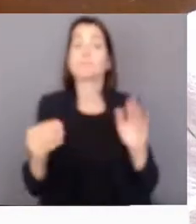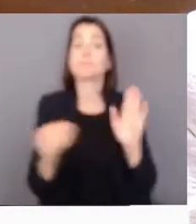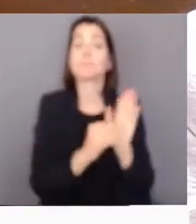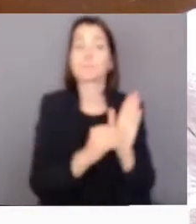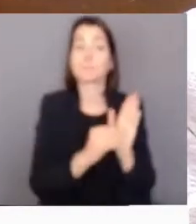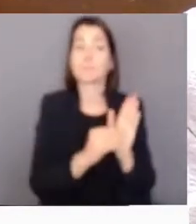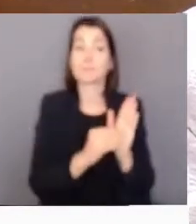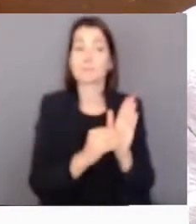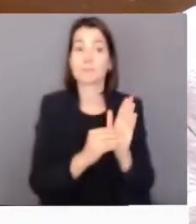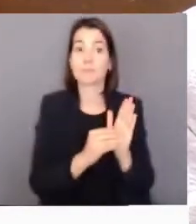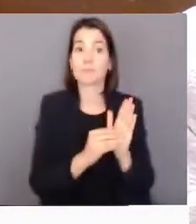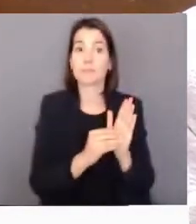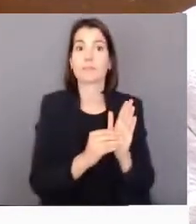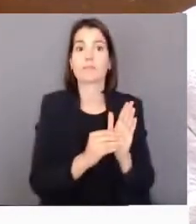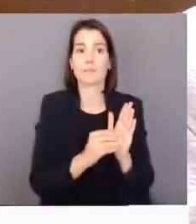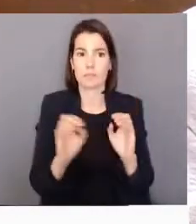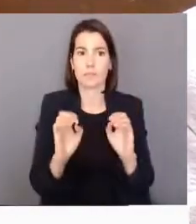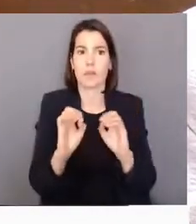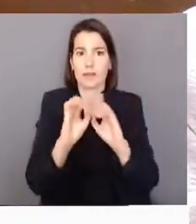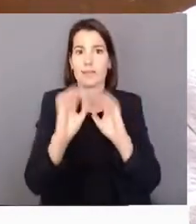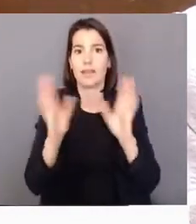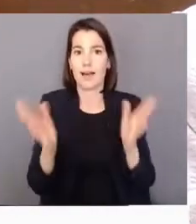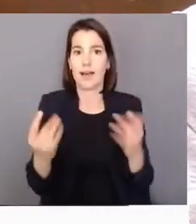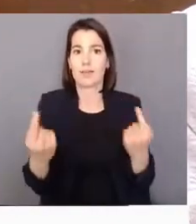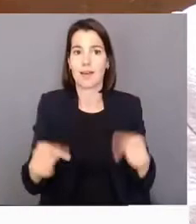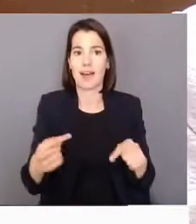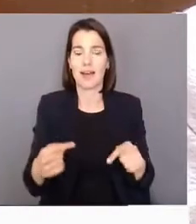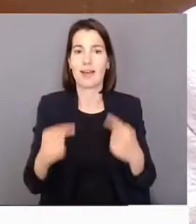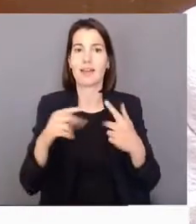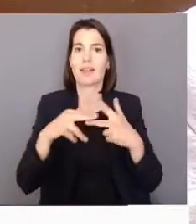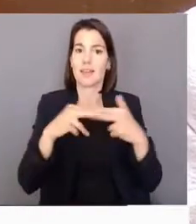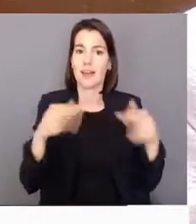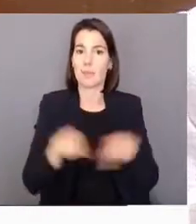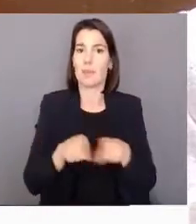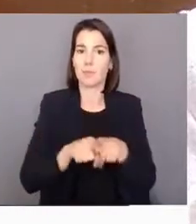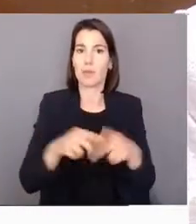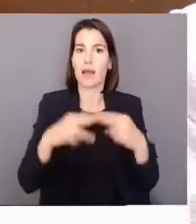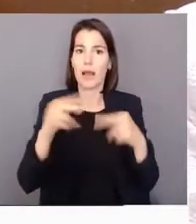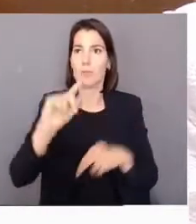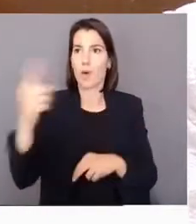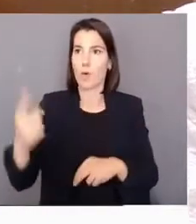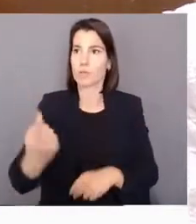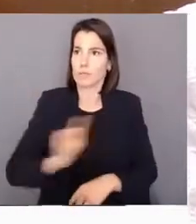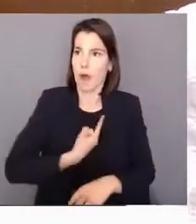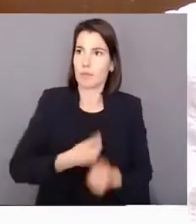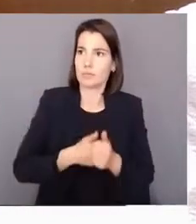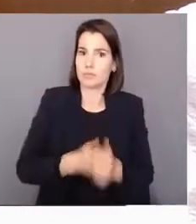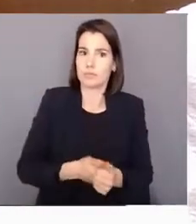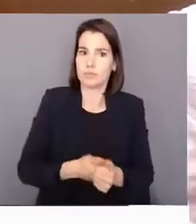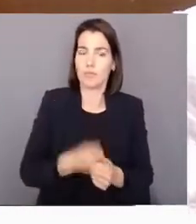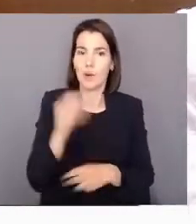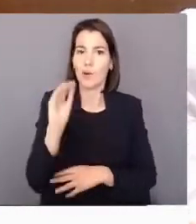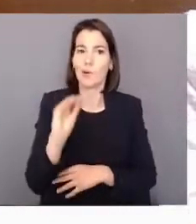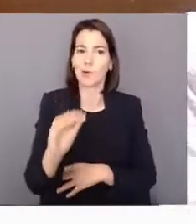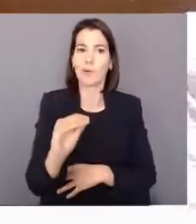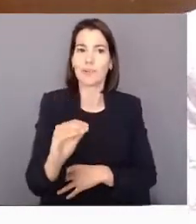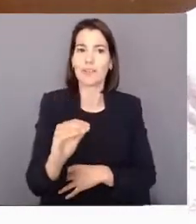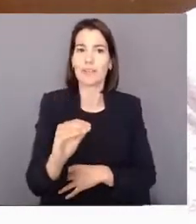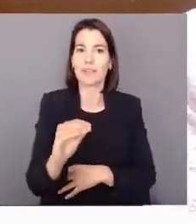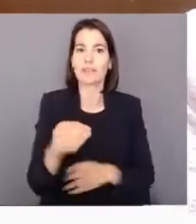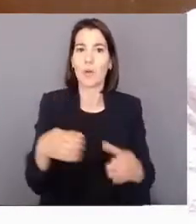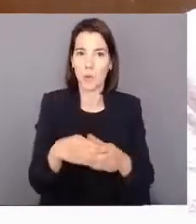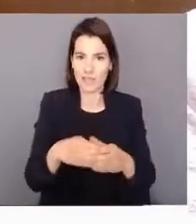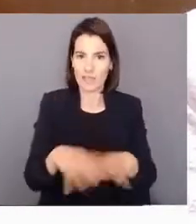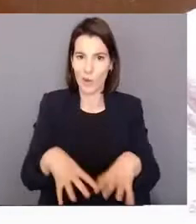Ora bem, claro que passou a existir. E a Câmara Municipal, como qualquer outra Câmara, cumpre. É a recomendação da colegação a evoluir e que vai terminar